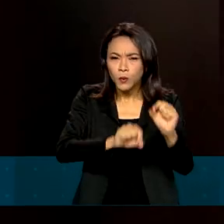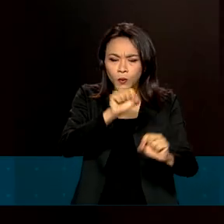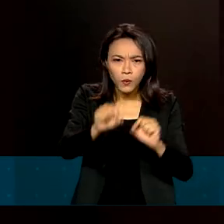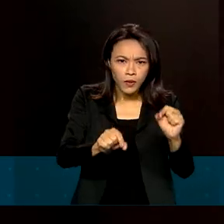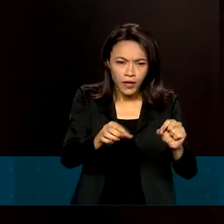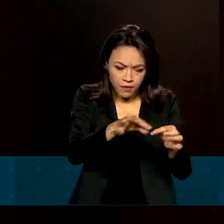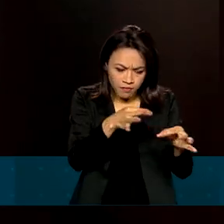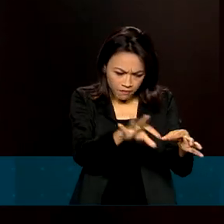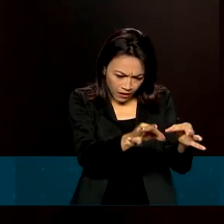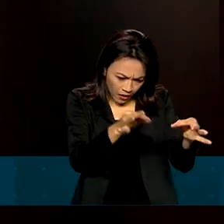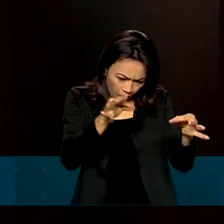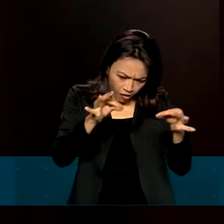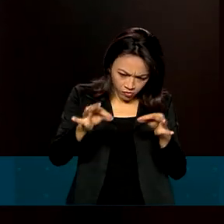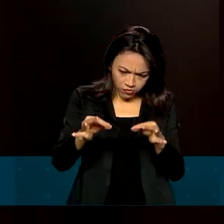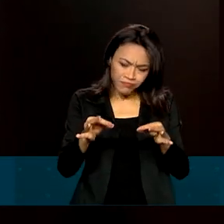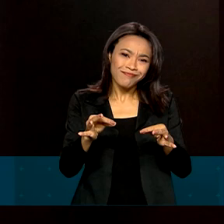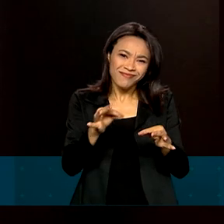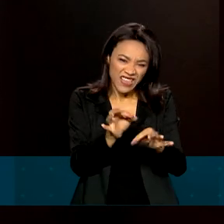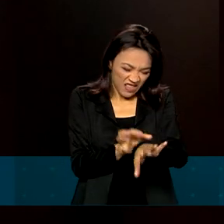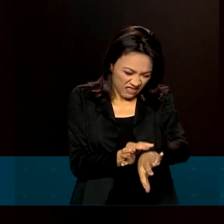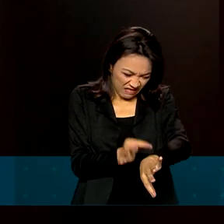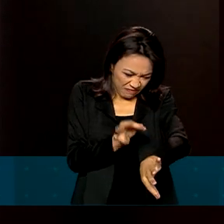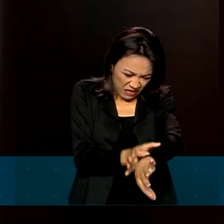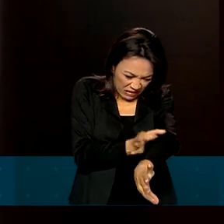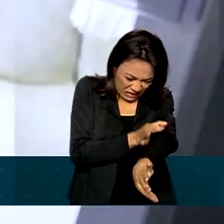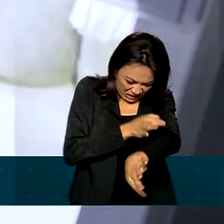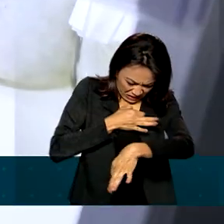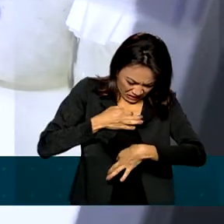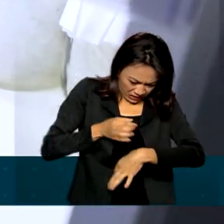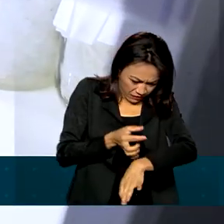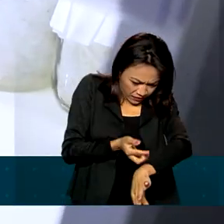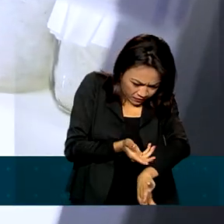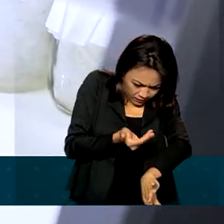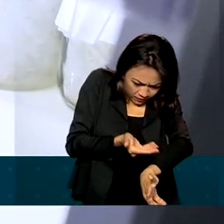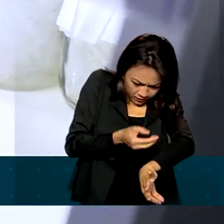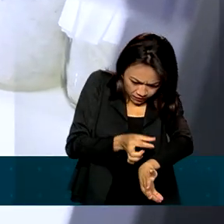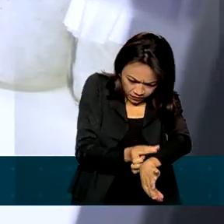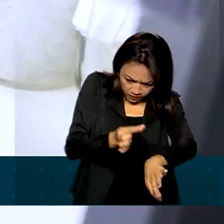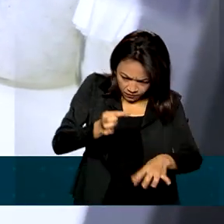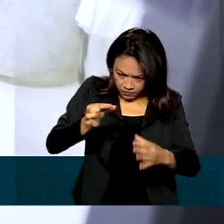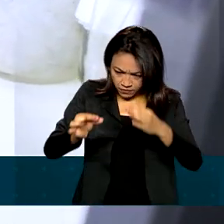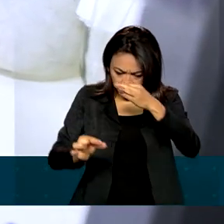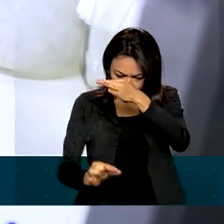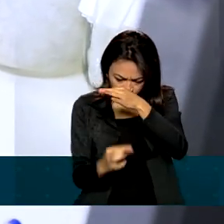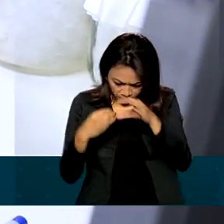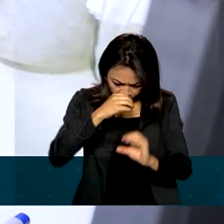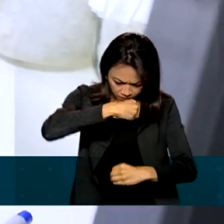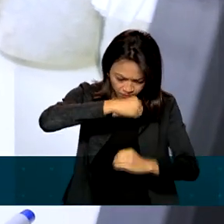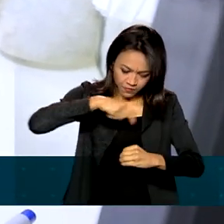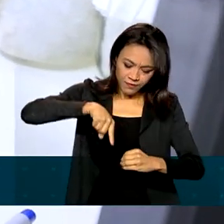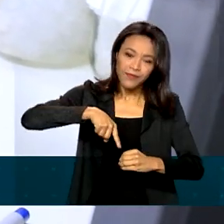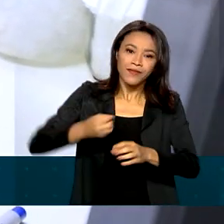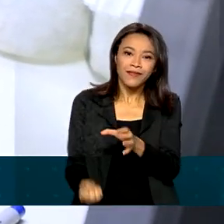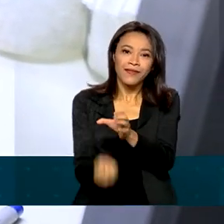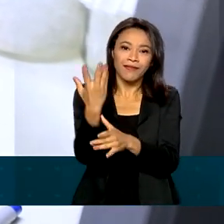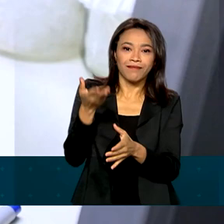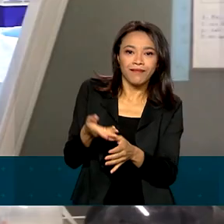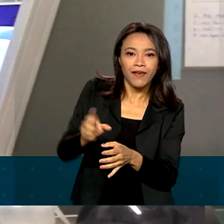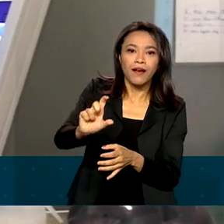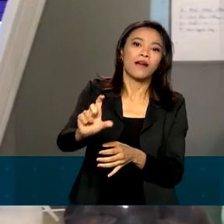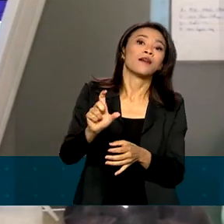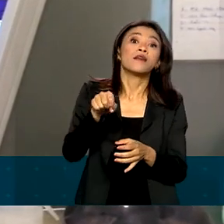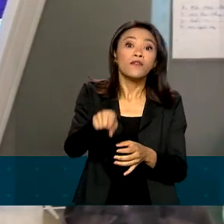material coletado das lesões de pacientes com sintomas. E o registro foi publicado na segunda-feira após uma análise